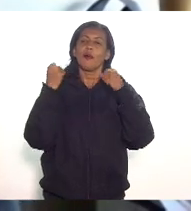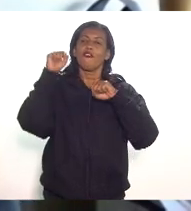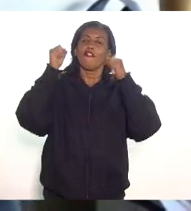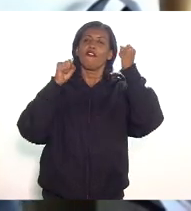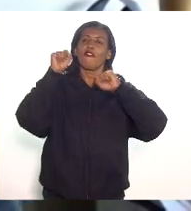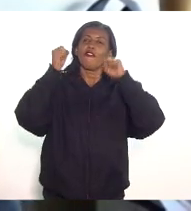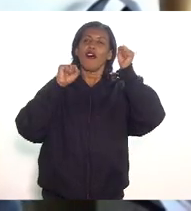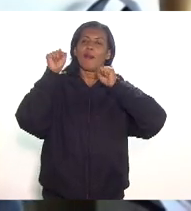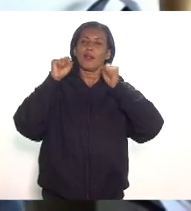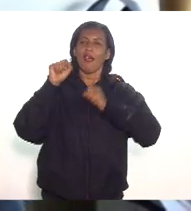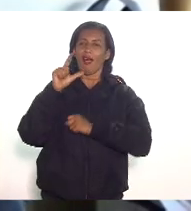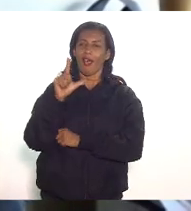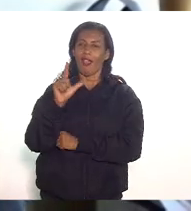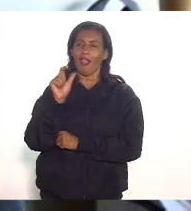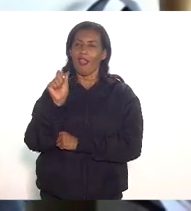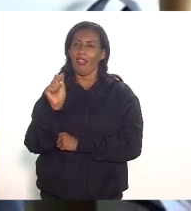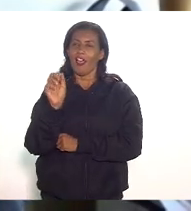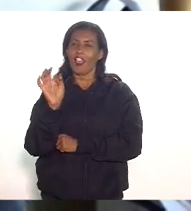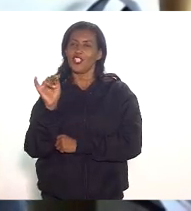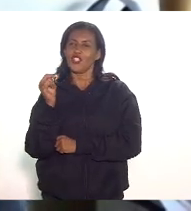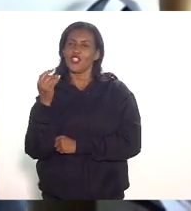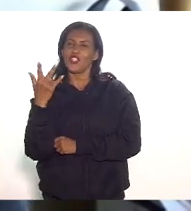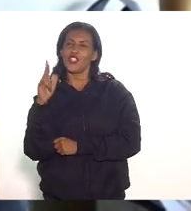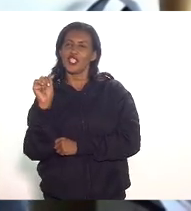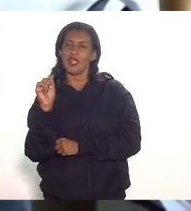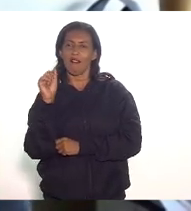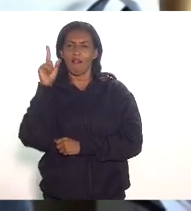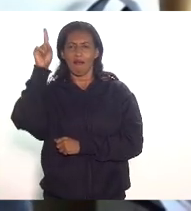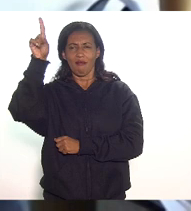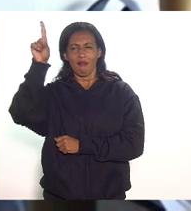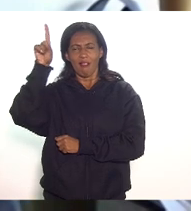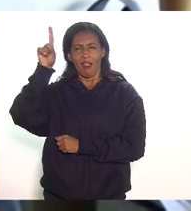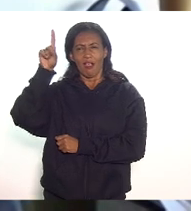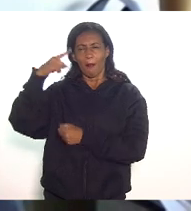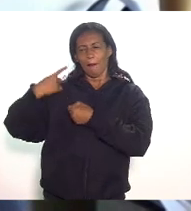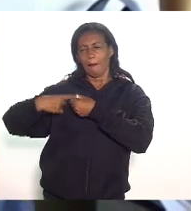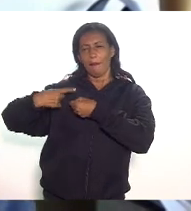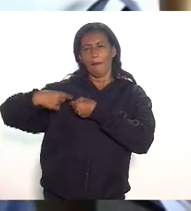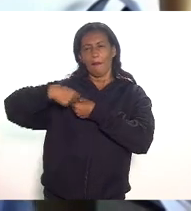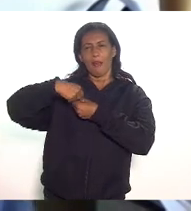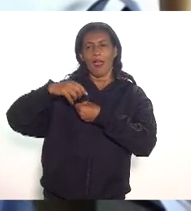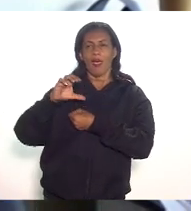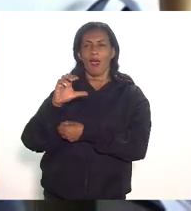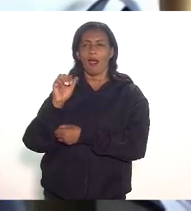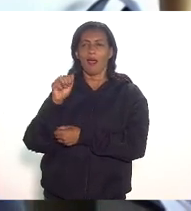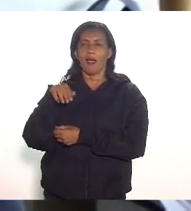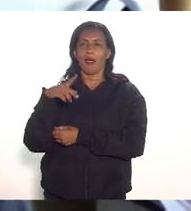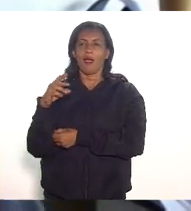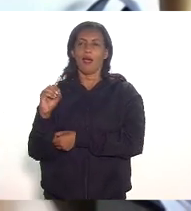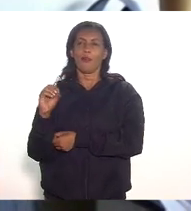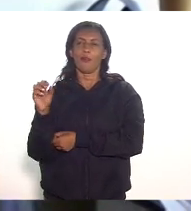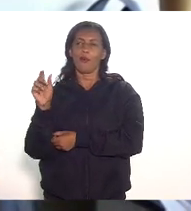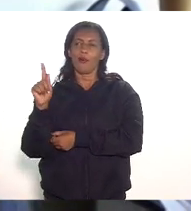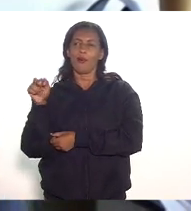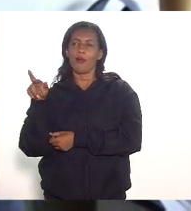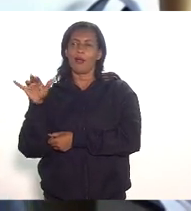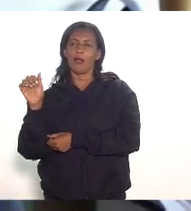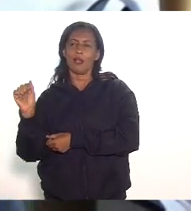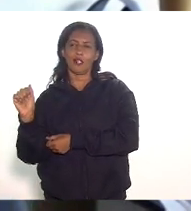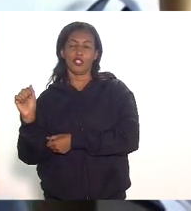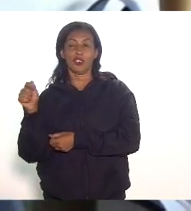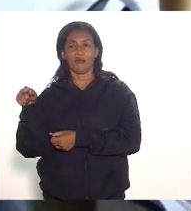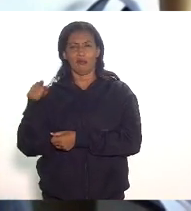de latinha da Ambev em Campo Grande que o benefício ia gerar sei lá 200